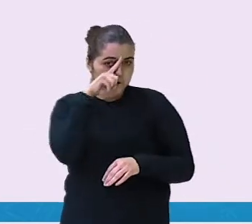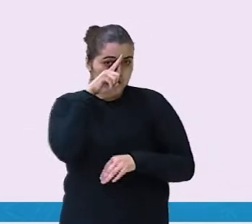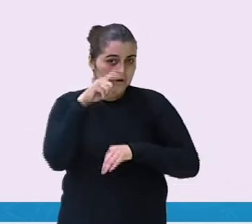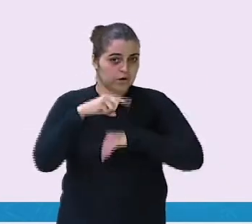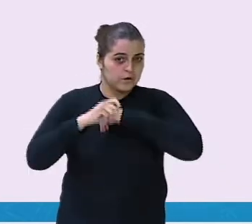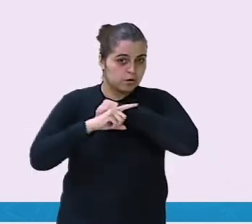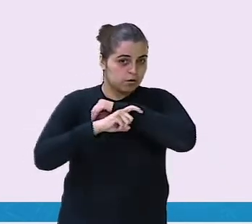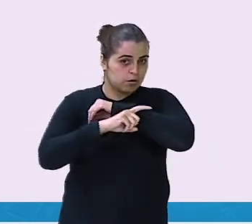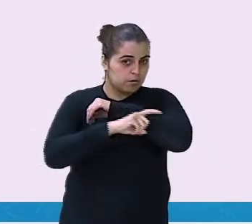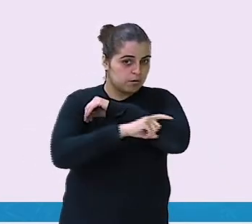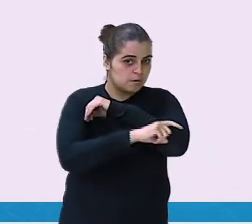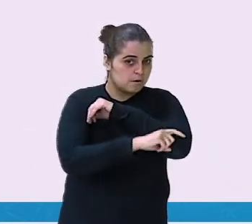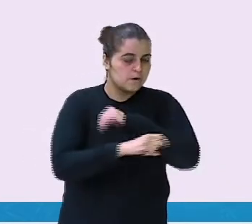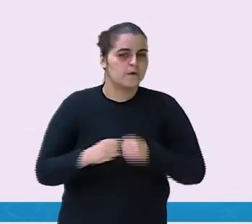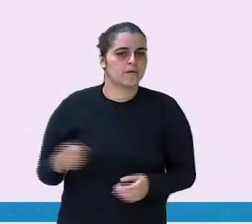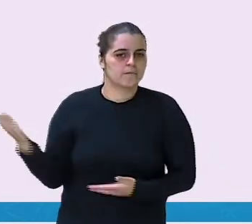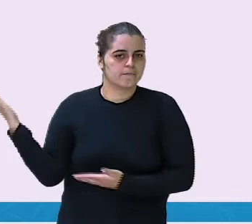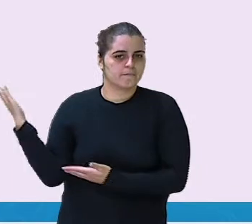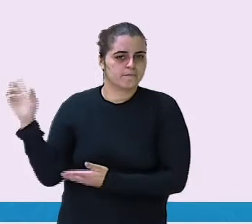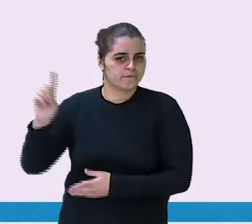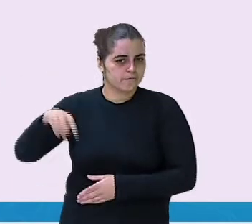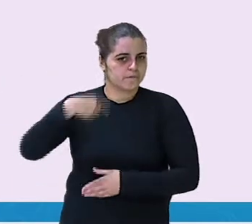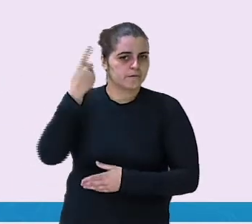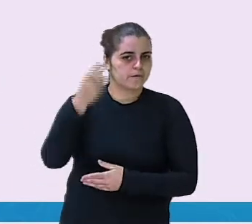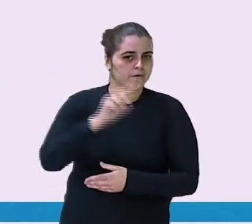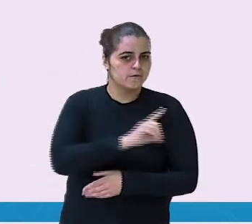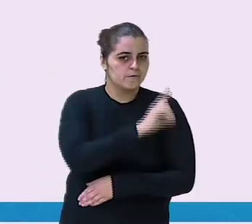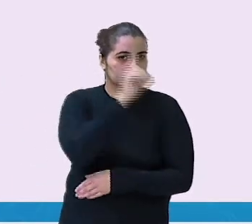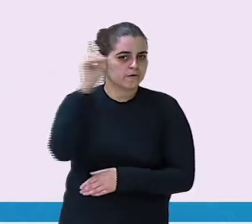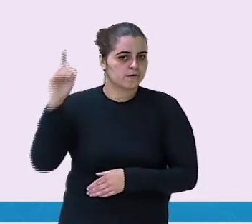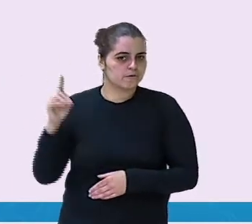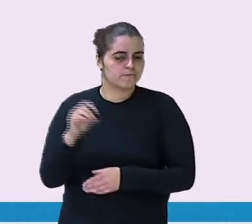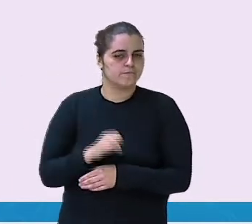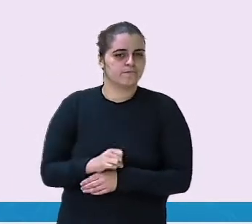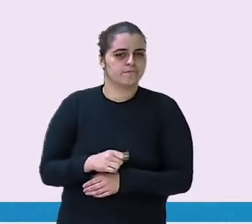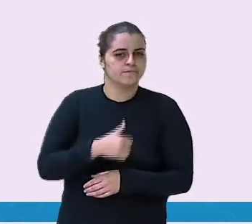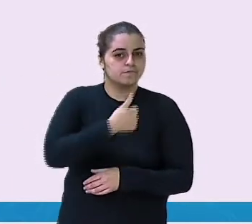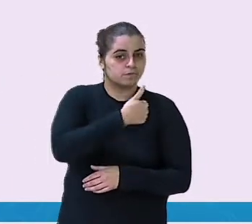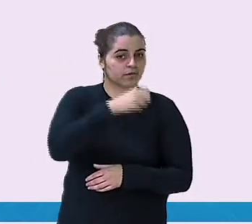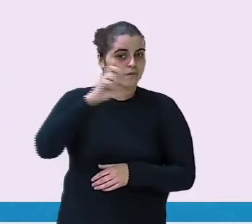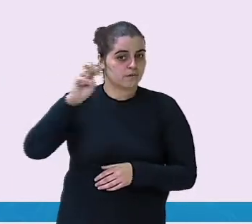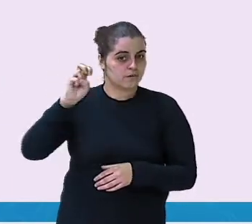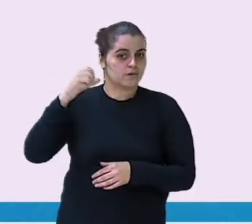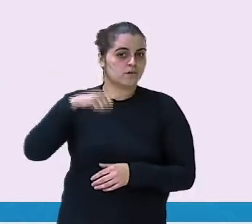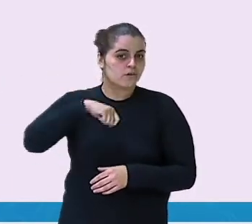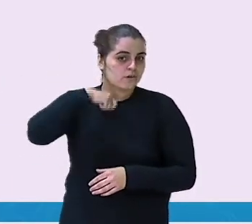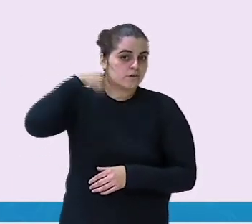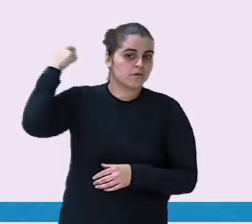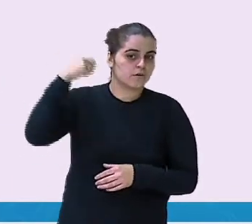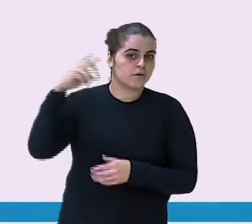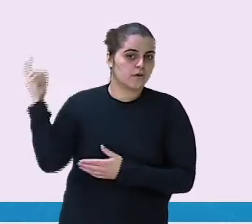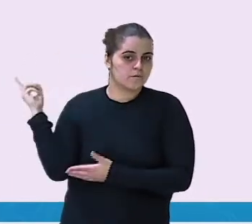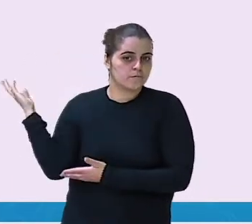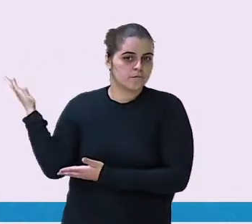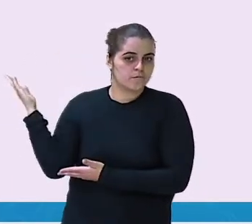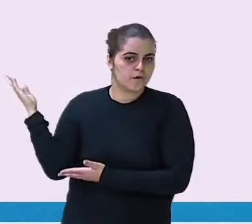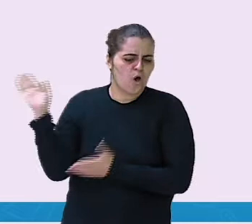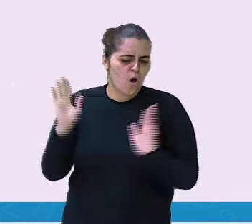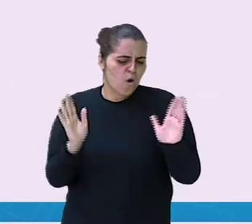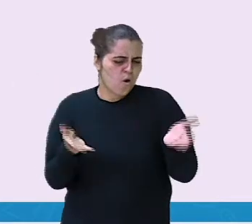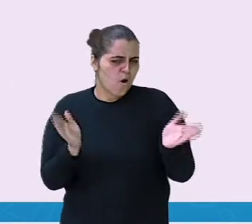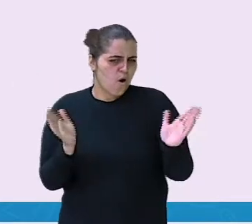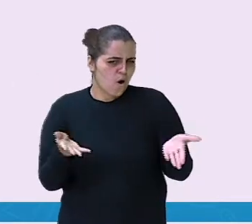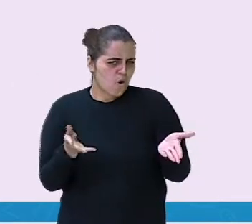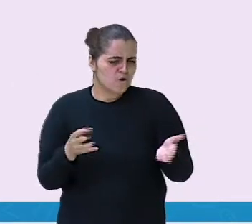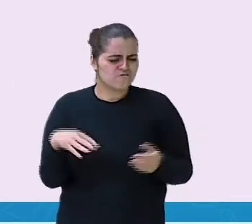Foi anotado nessa data. Próxima data. 15 de abril. Novamente aqui. Hoje,